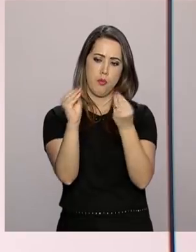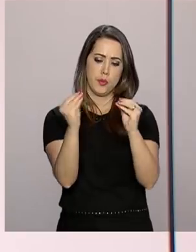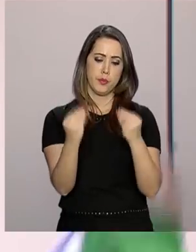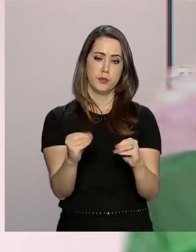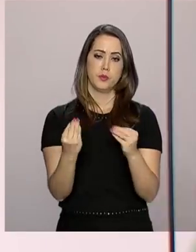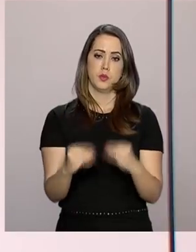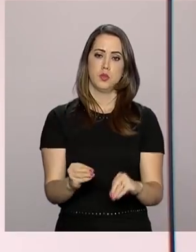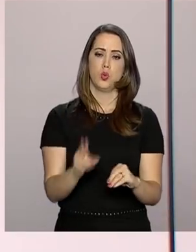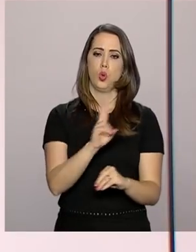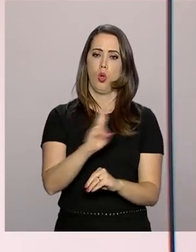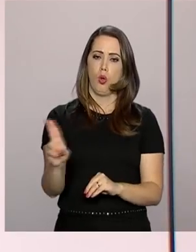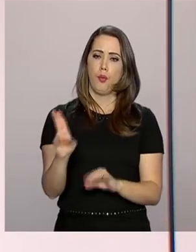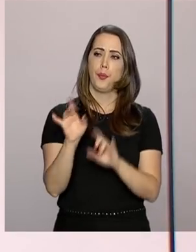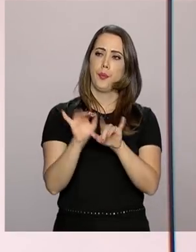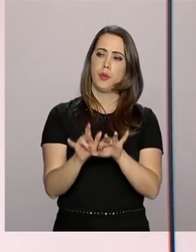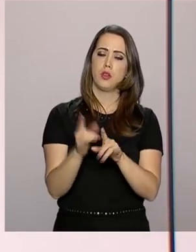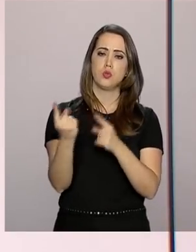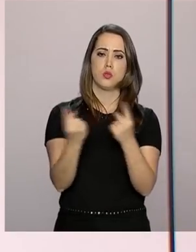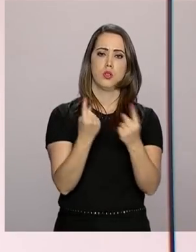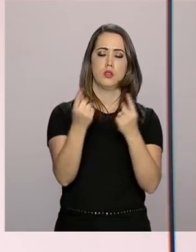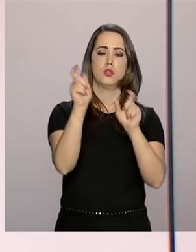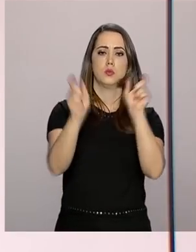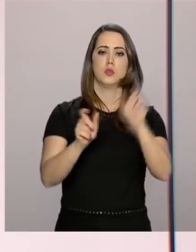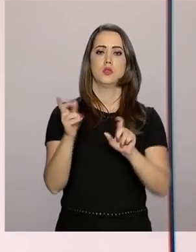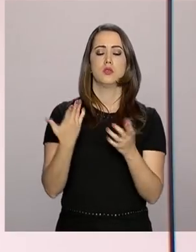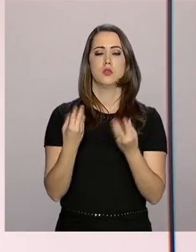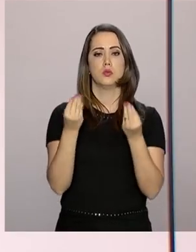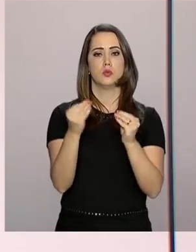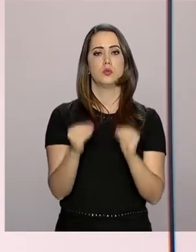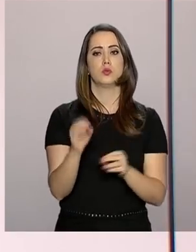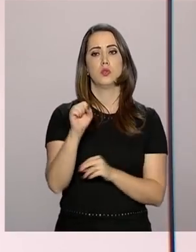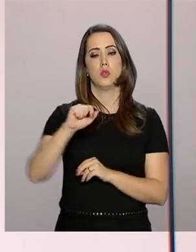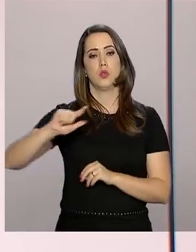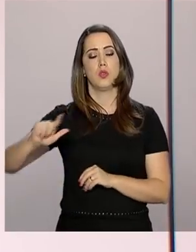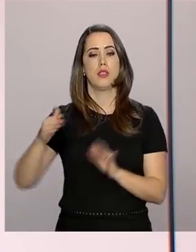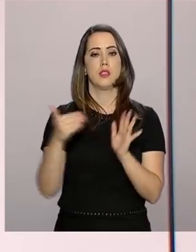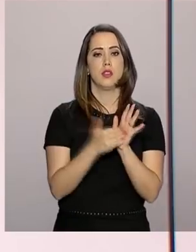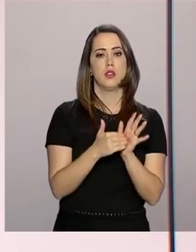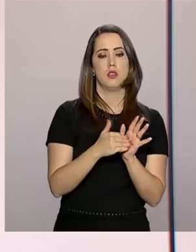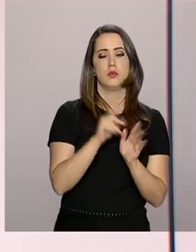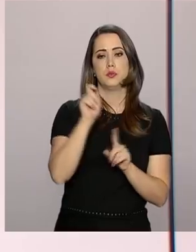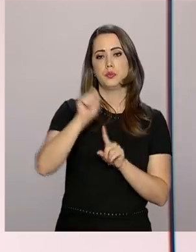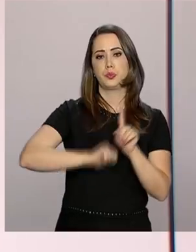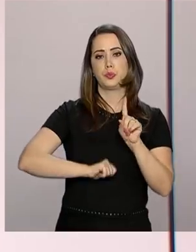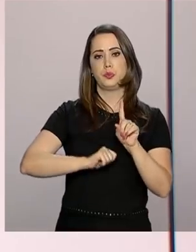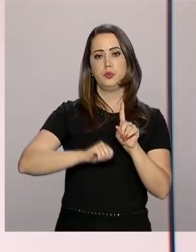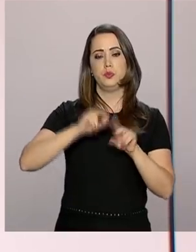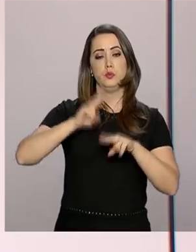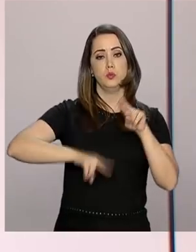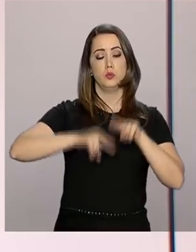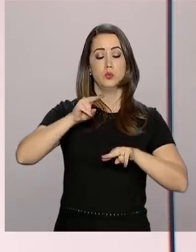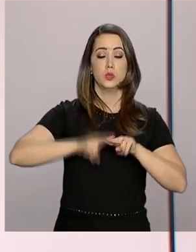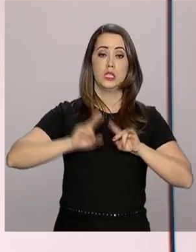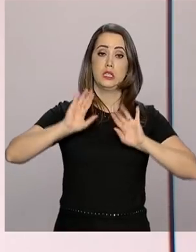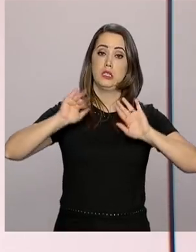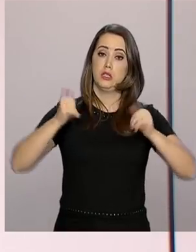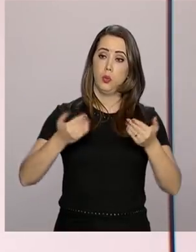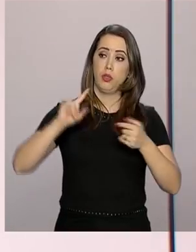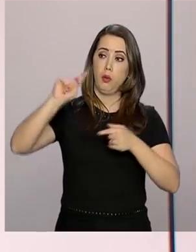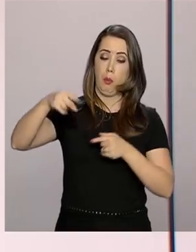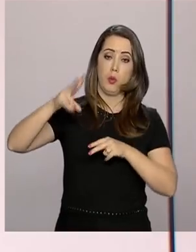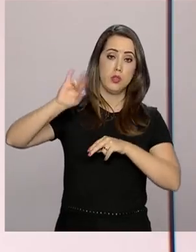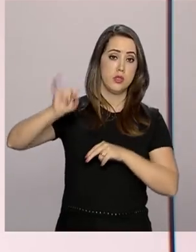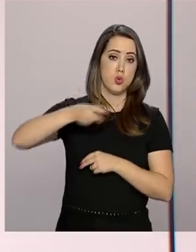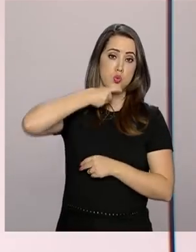o cadastro deles de cada um desses profissionais no ambiente de E-Social até o mês de junho. Então, a partir de julho, nós